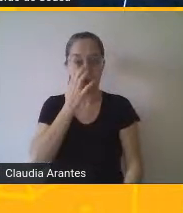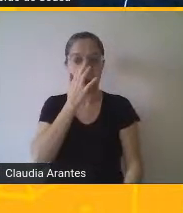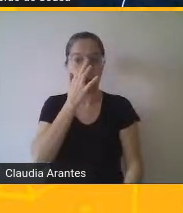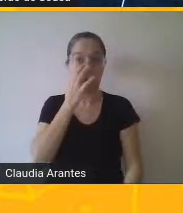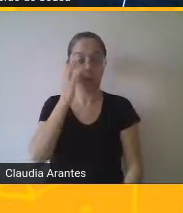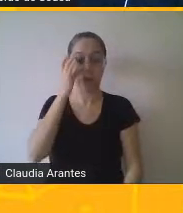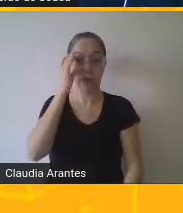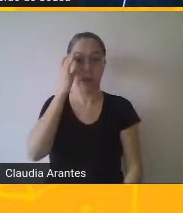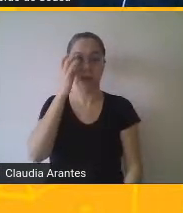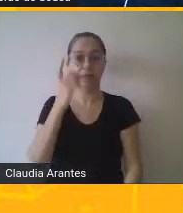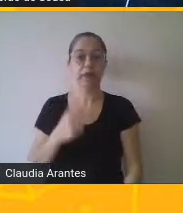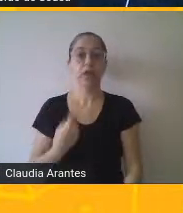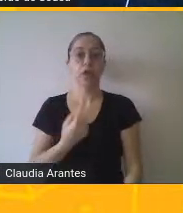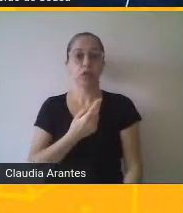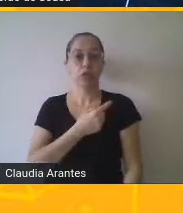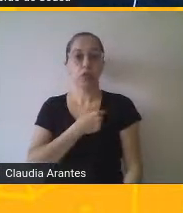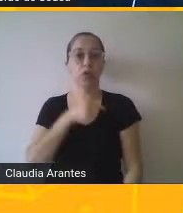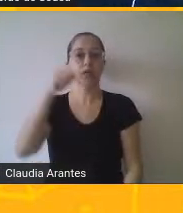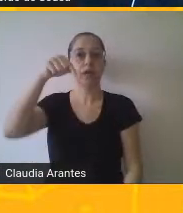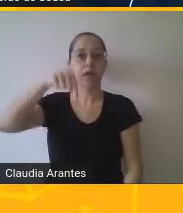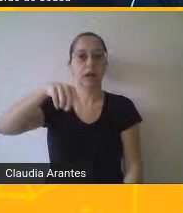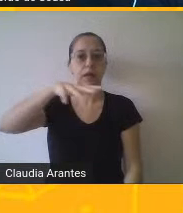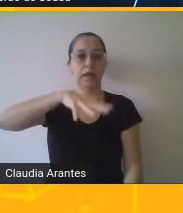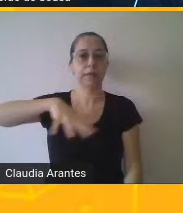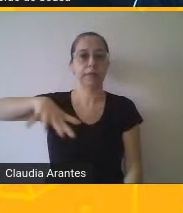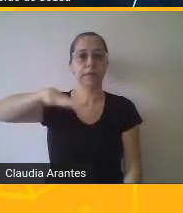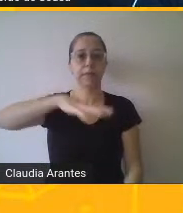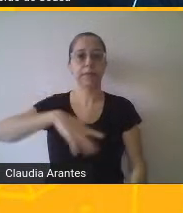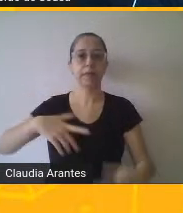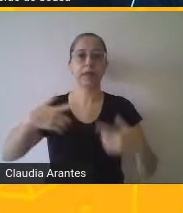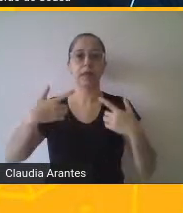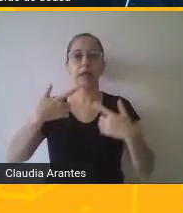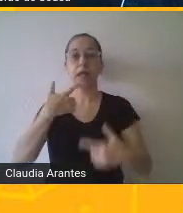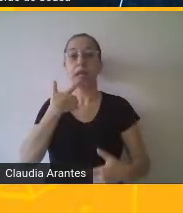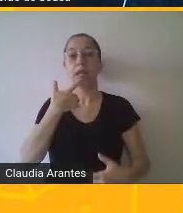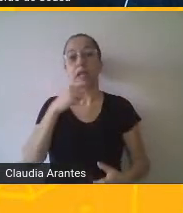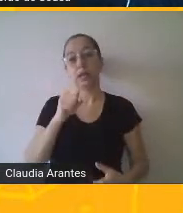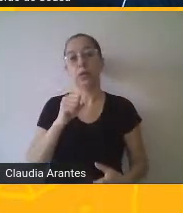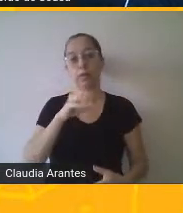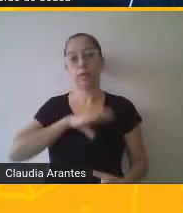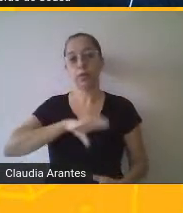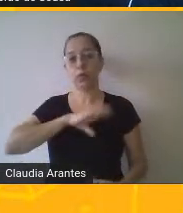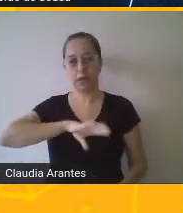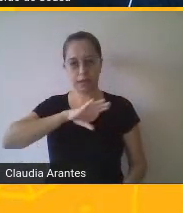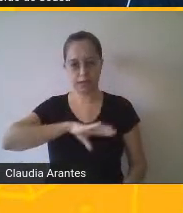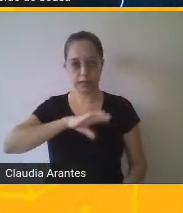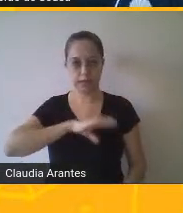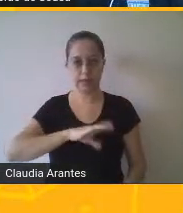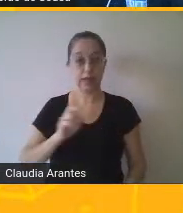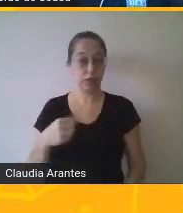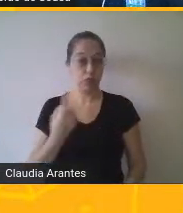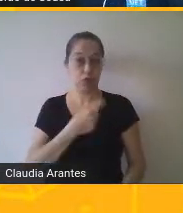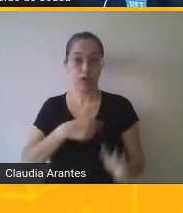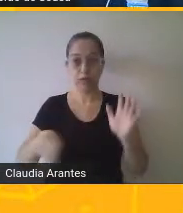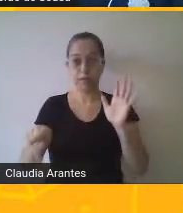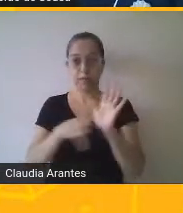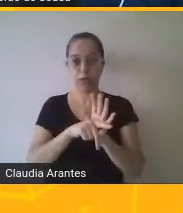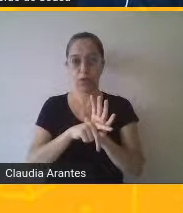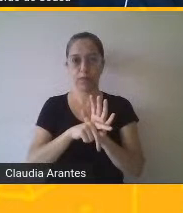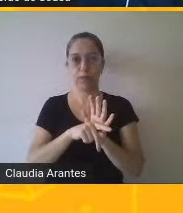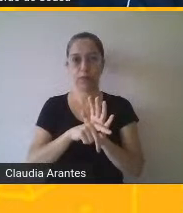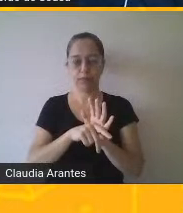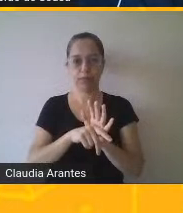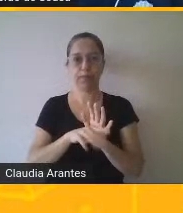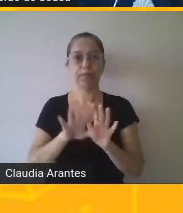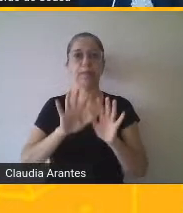nós estamos usando o código língua portuguesa. Esse é o nosso código. Mas nós temos o